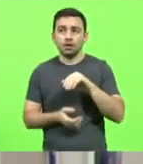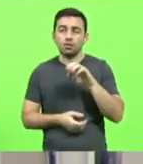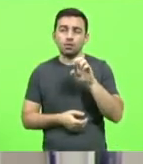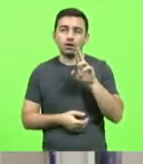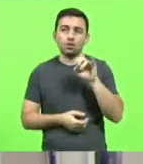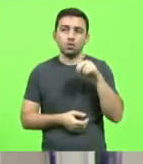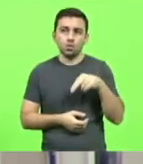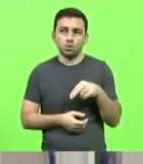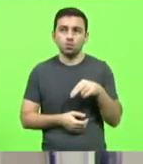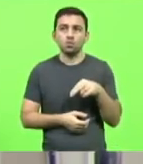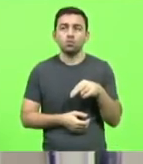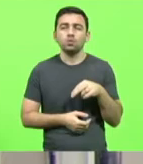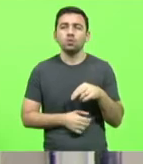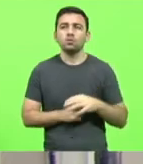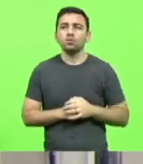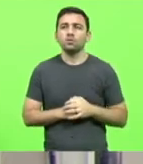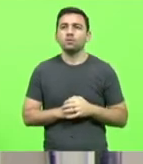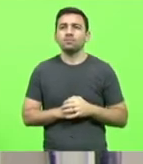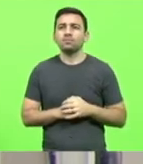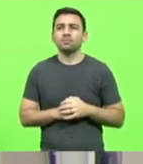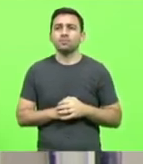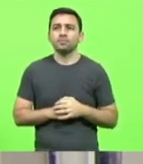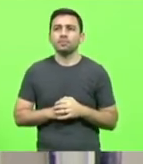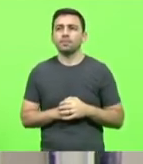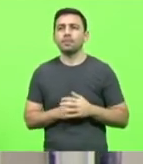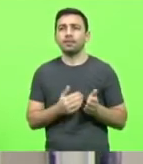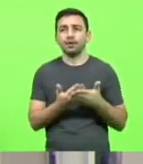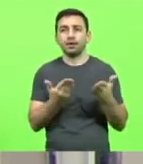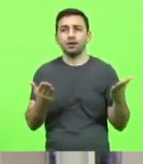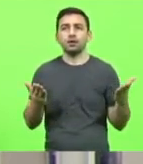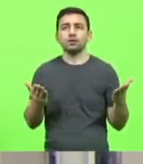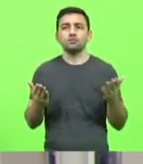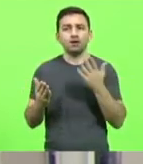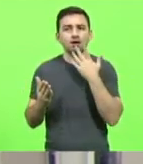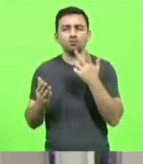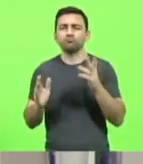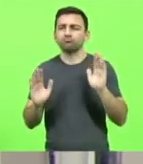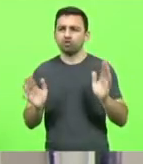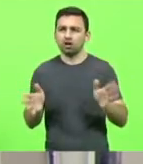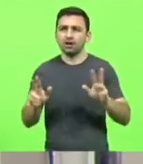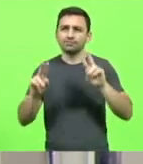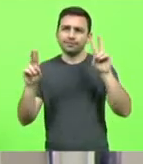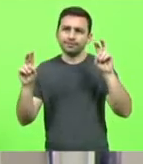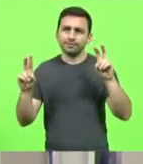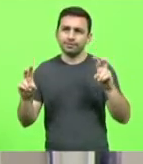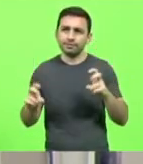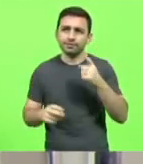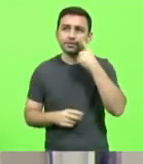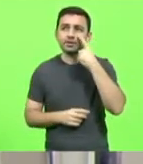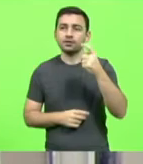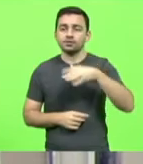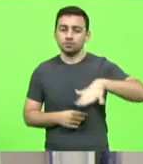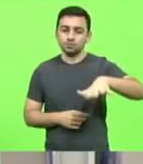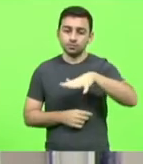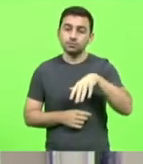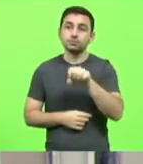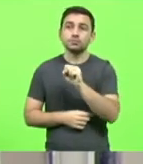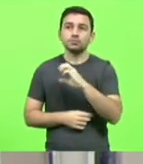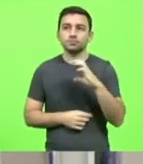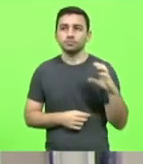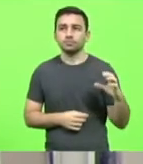já foram ali tratados de diversos temas de interesse de Santa Catarina,